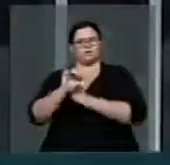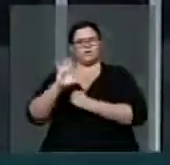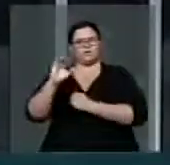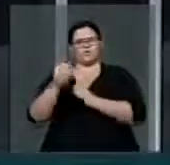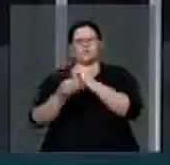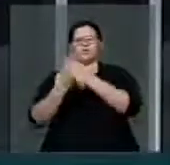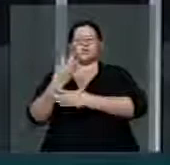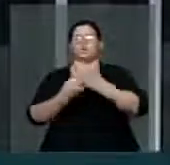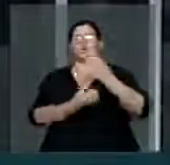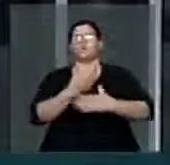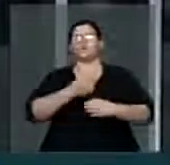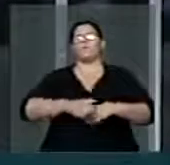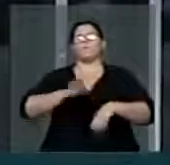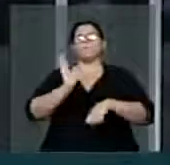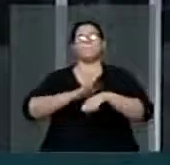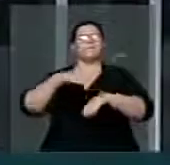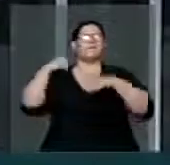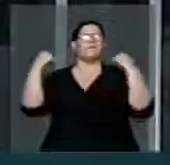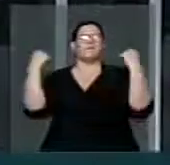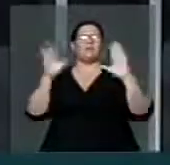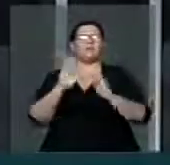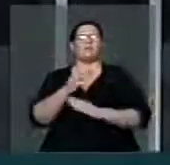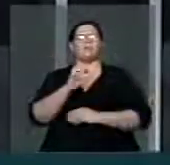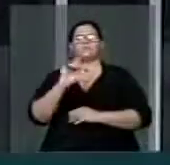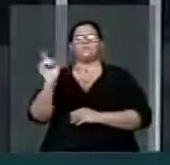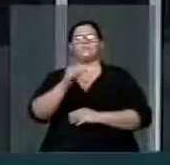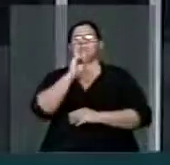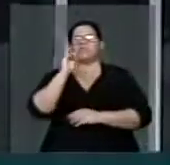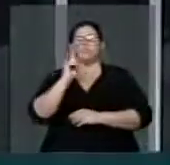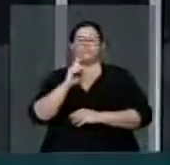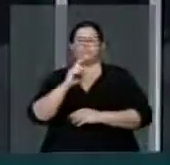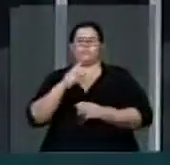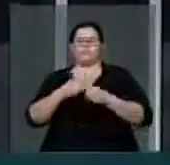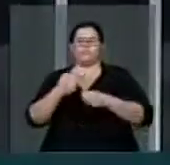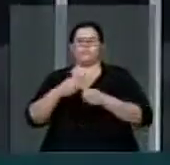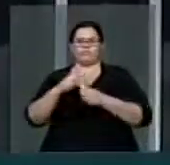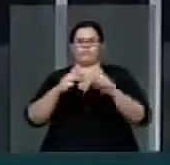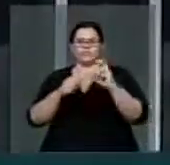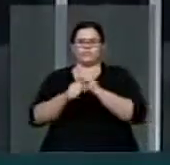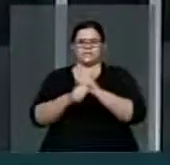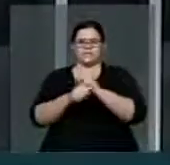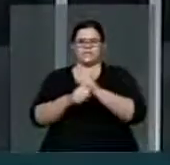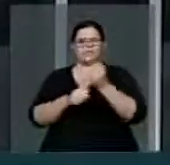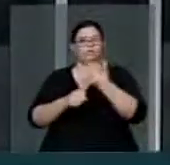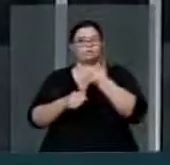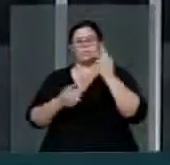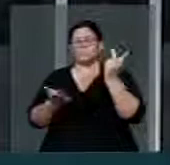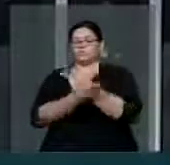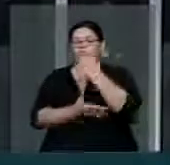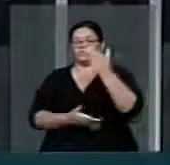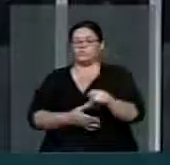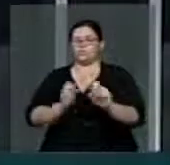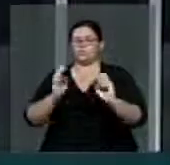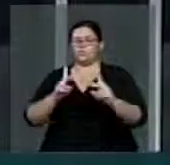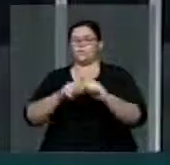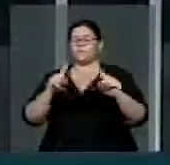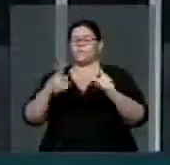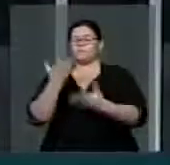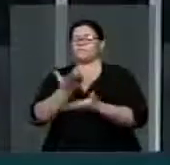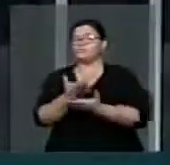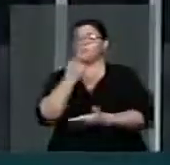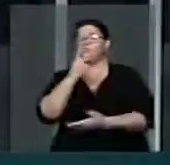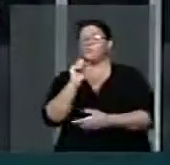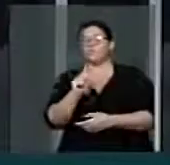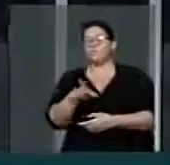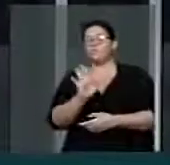criação de mais de mil municípios em cinco anos, não deve acontecer de novo. Entretanto, estudos dizem que já